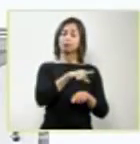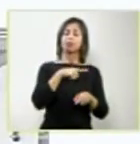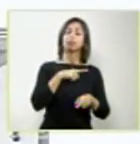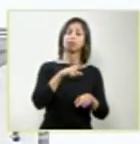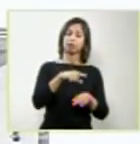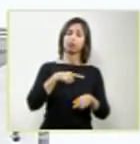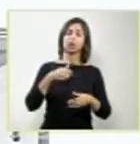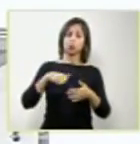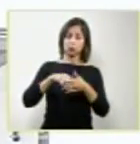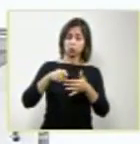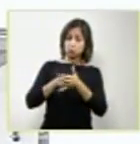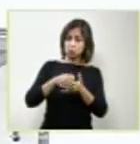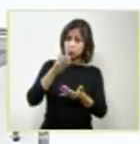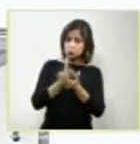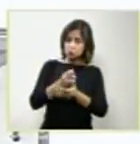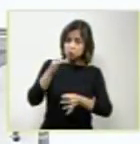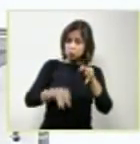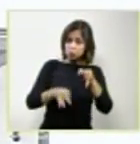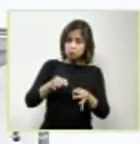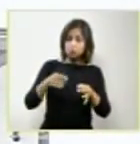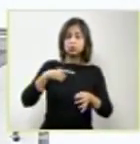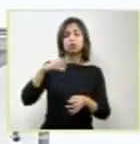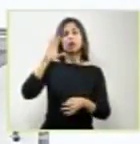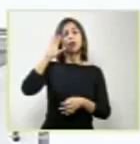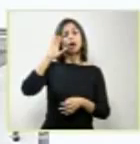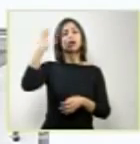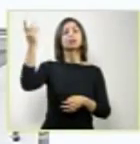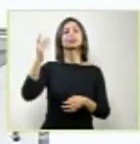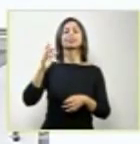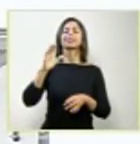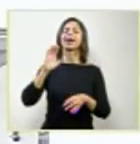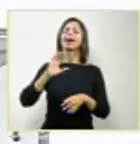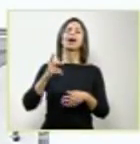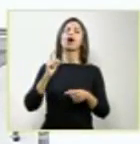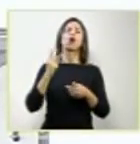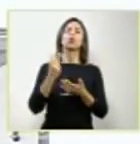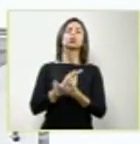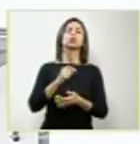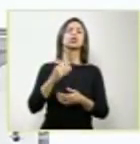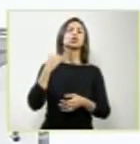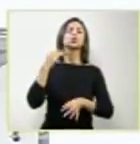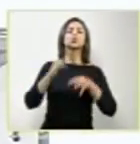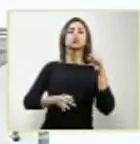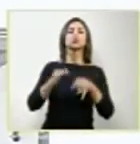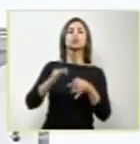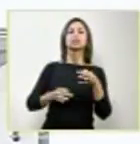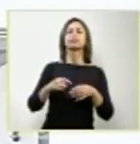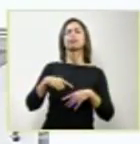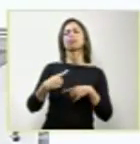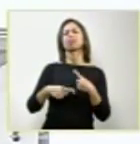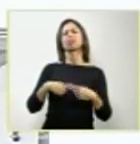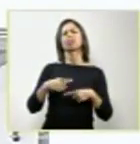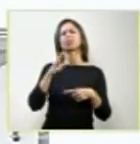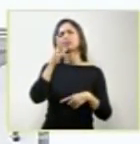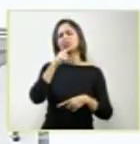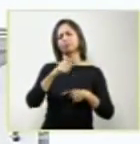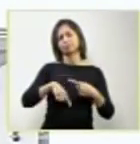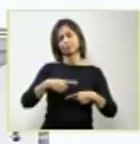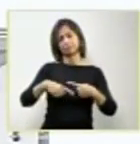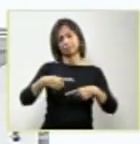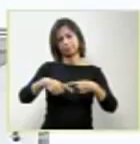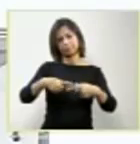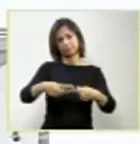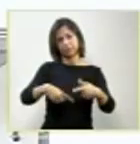é que as decisões não favorecem ao desejo dos pais. Elas são postergadas e geralmente, quando se